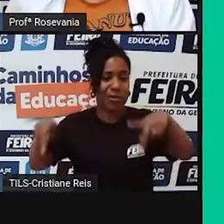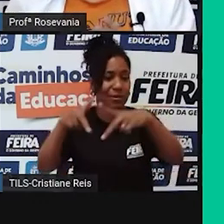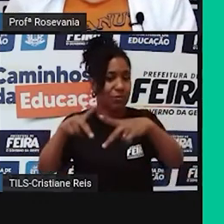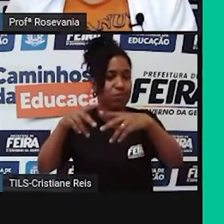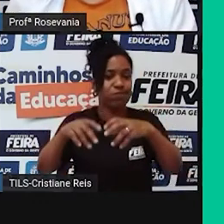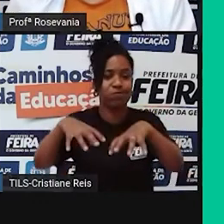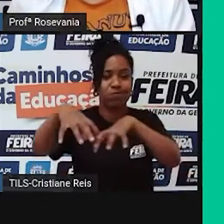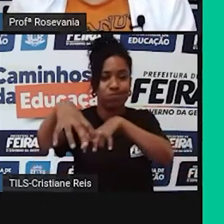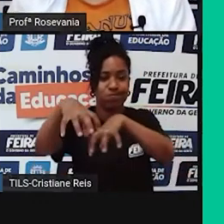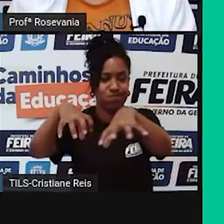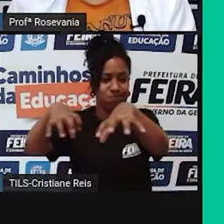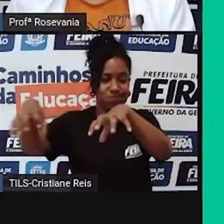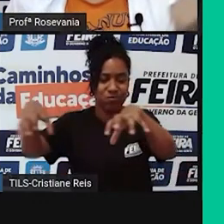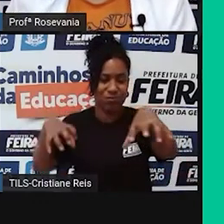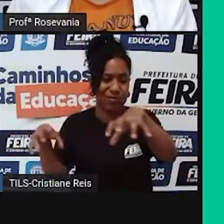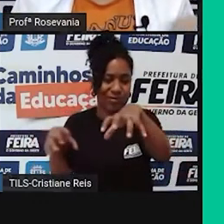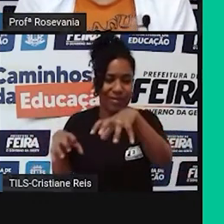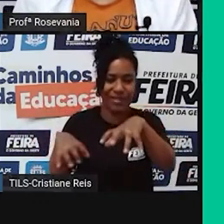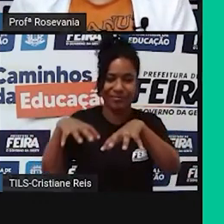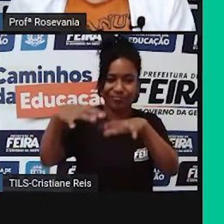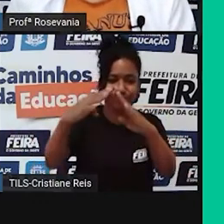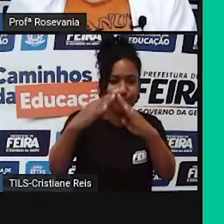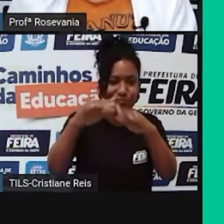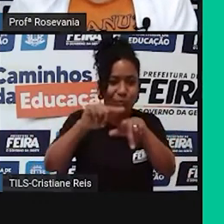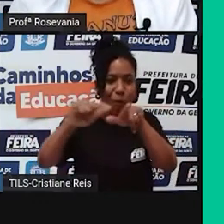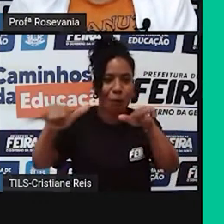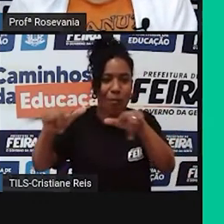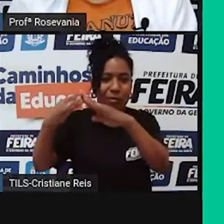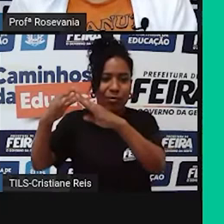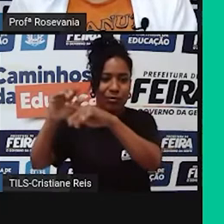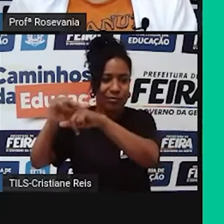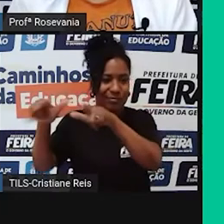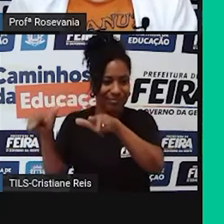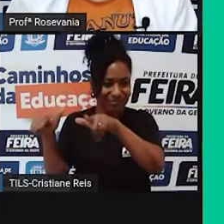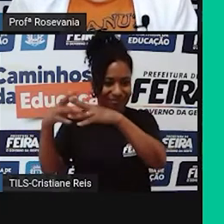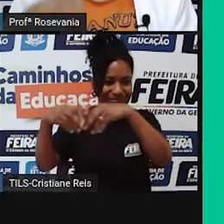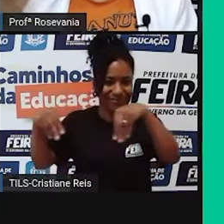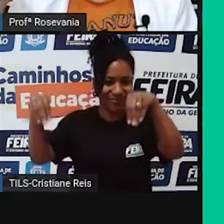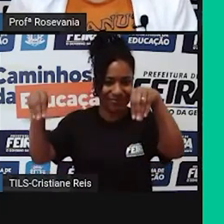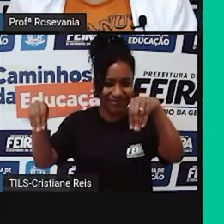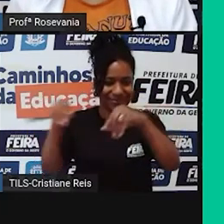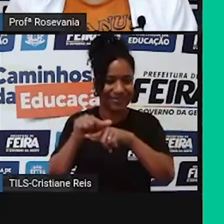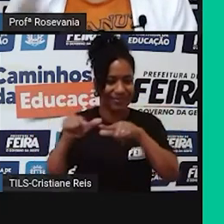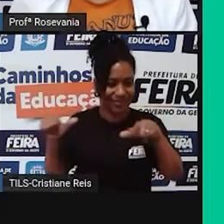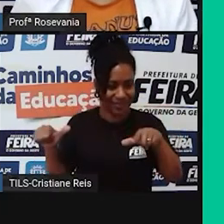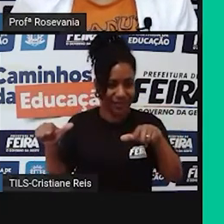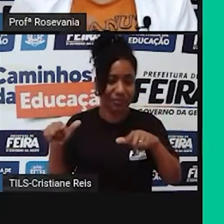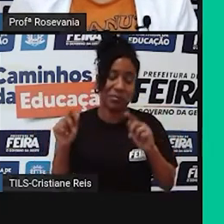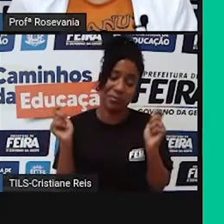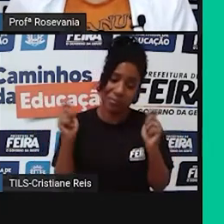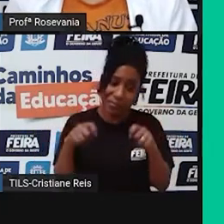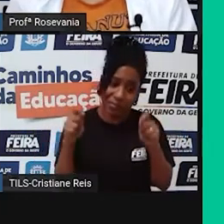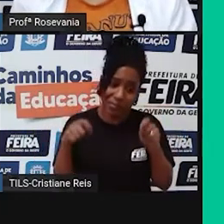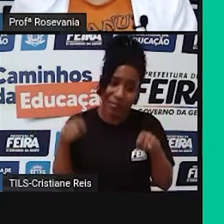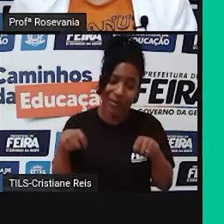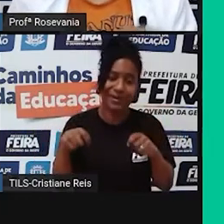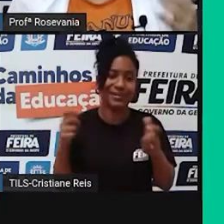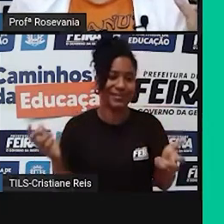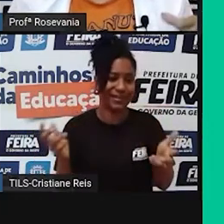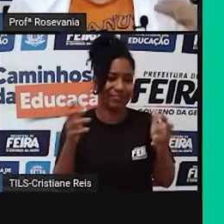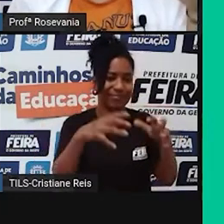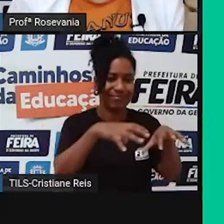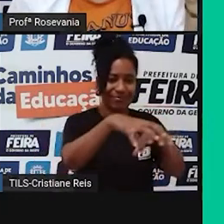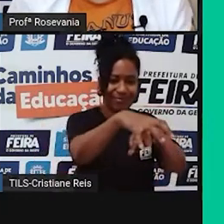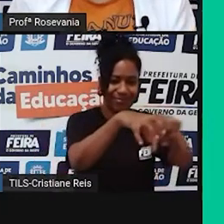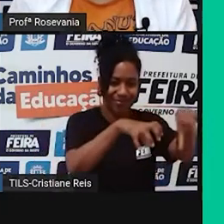população não está bem distribuída ali, como foi o caso, né, do outro exemplo que a gente dava. Ela pode estar ou não bem distribuída. O